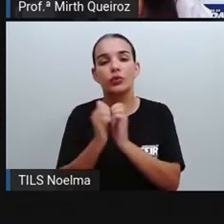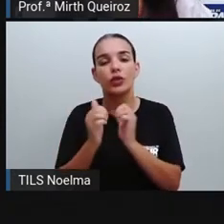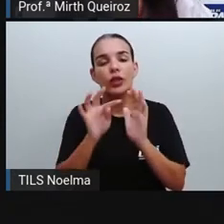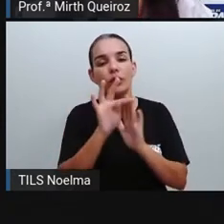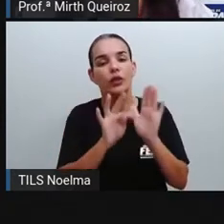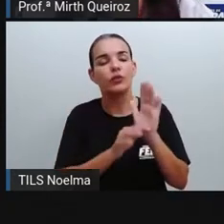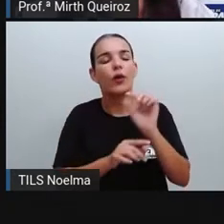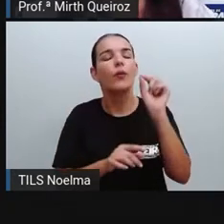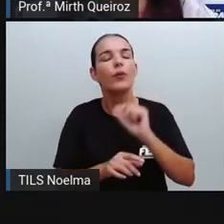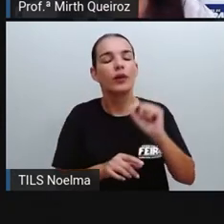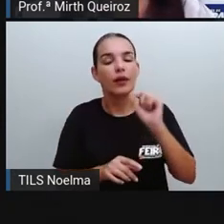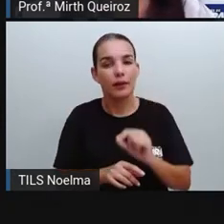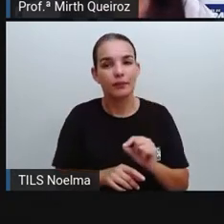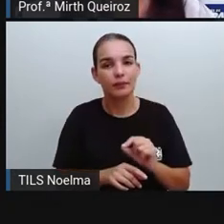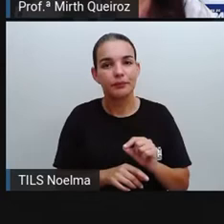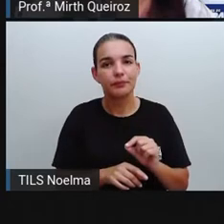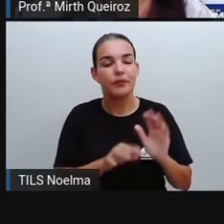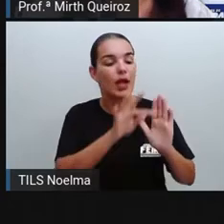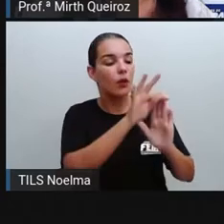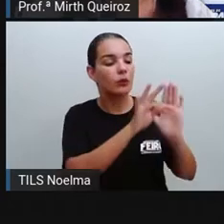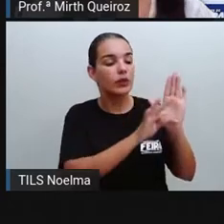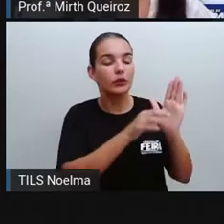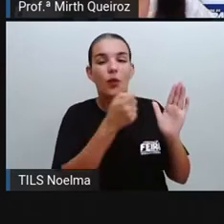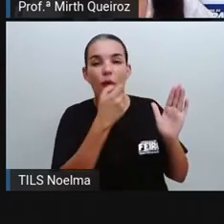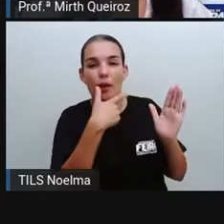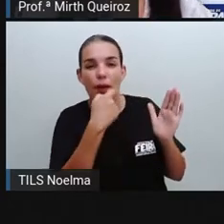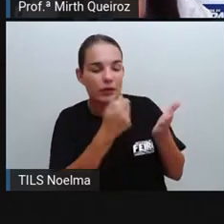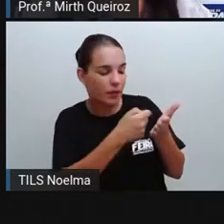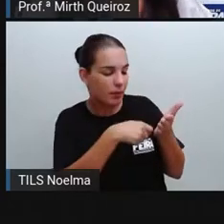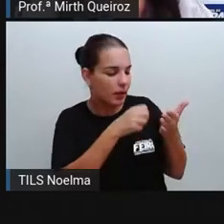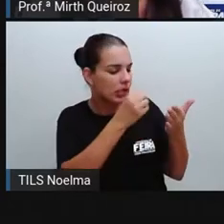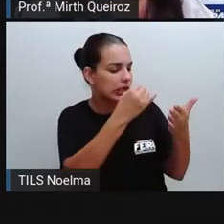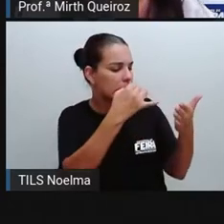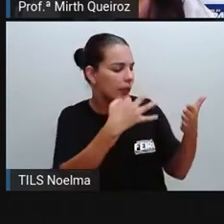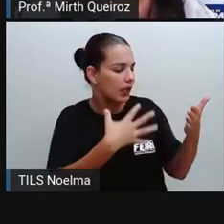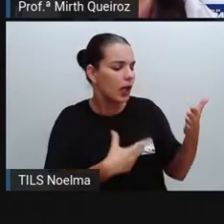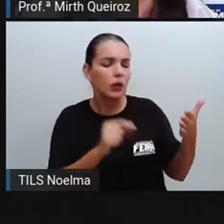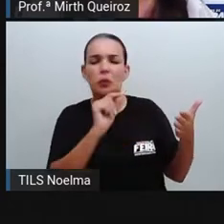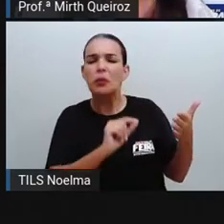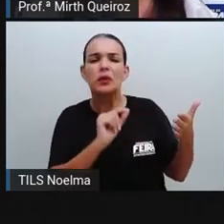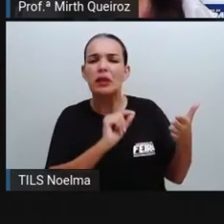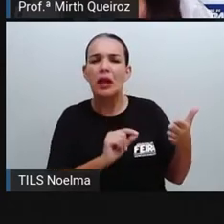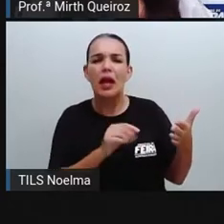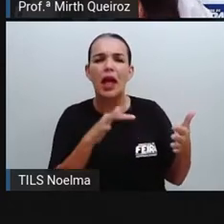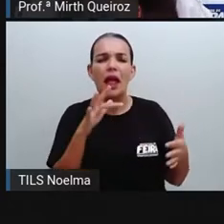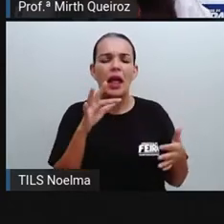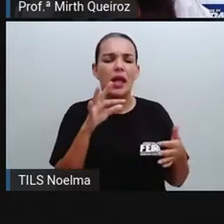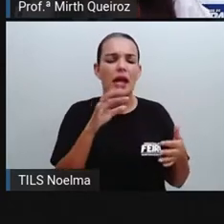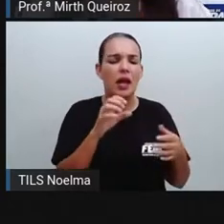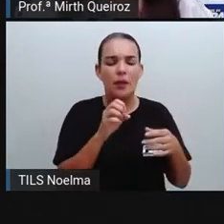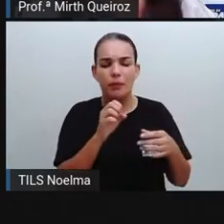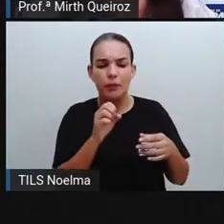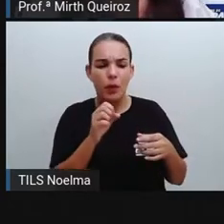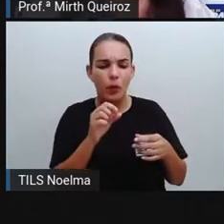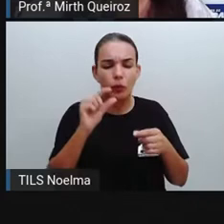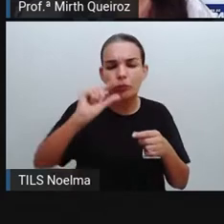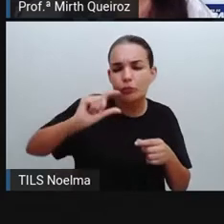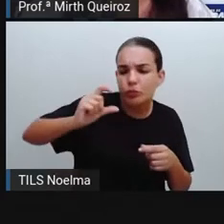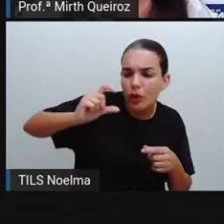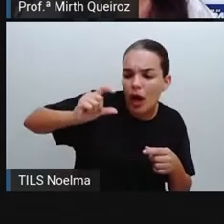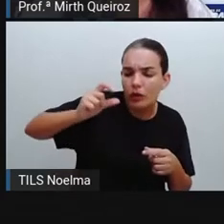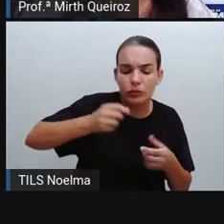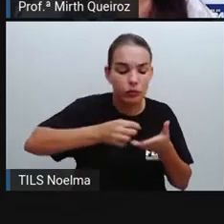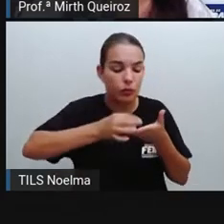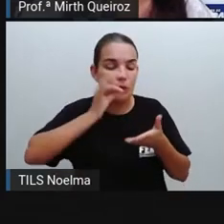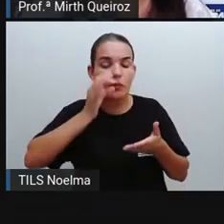textual, que serve para a gente poder identificar para que serve aquele medicamento, qual a dosagem que a gente deve tomar